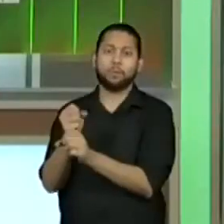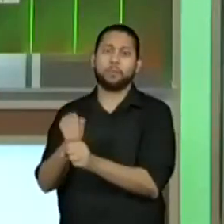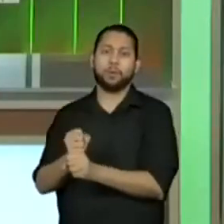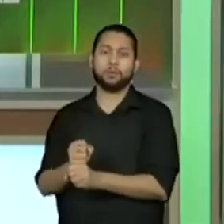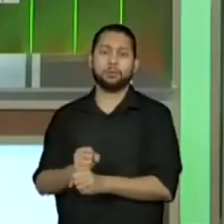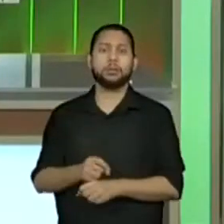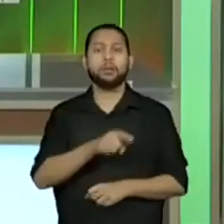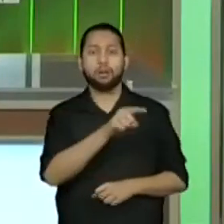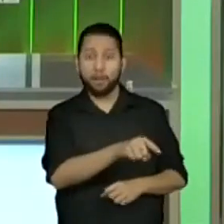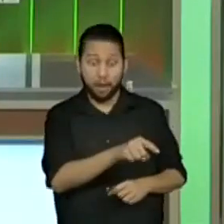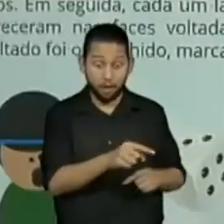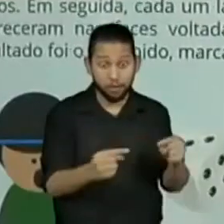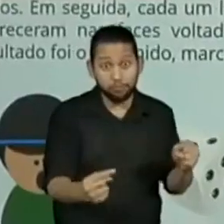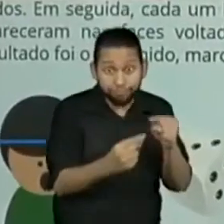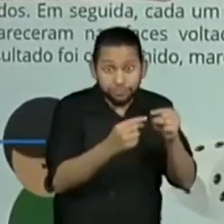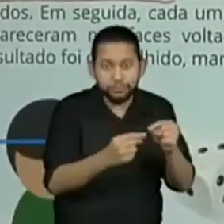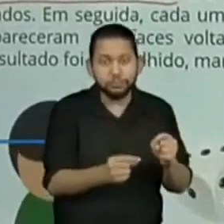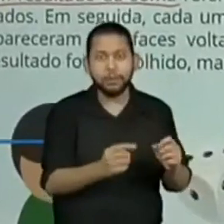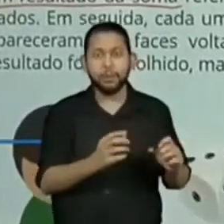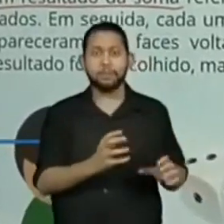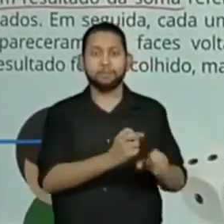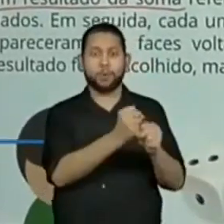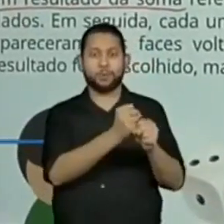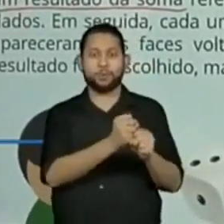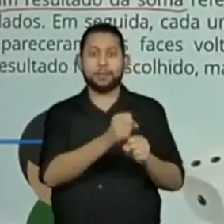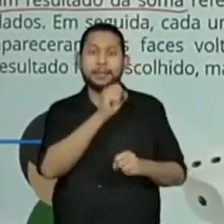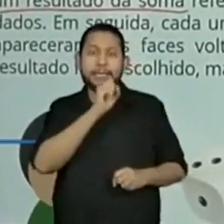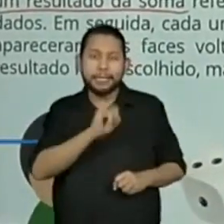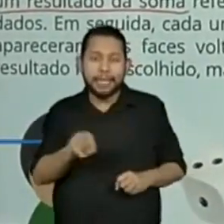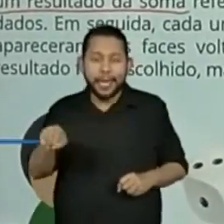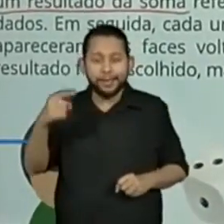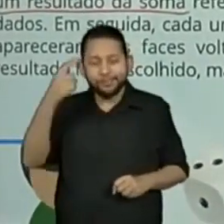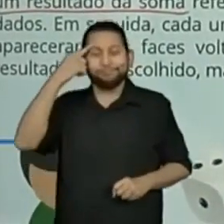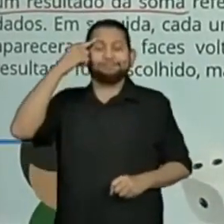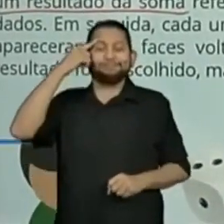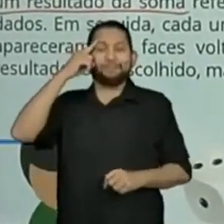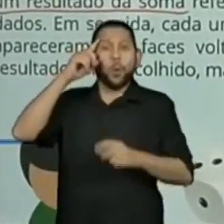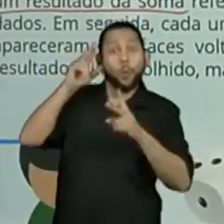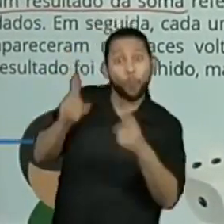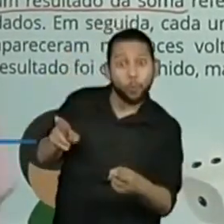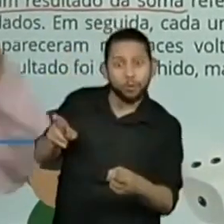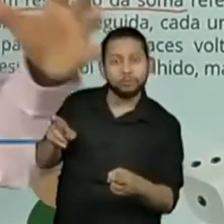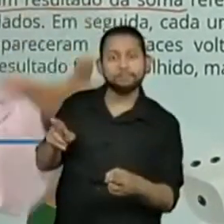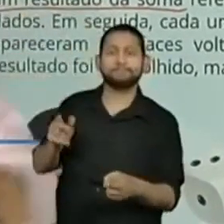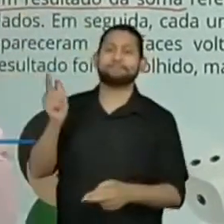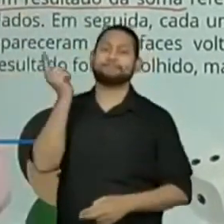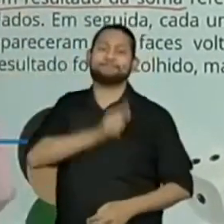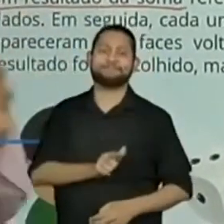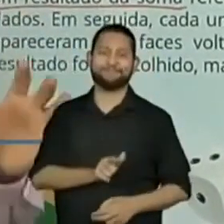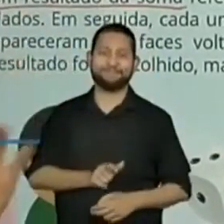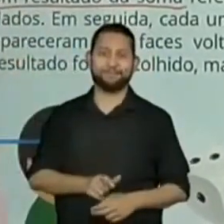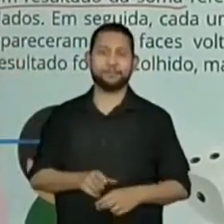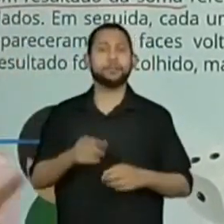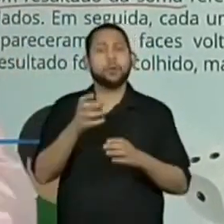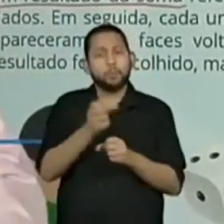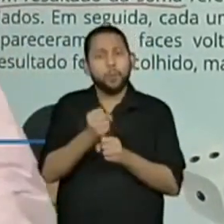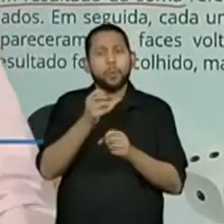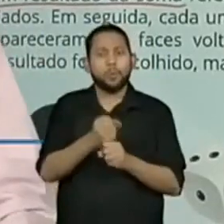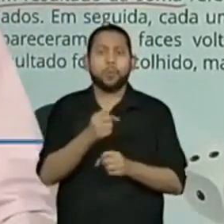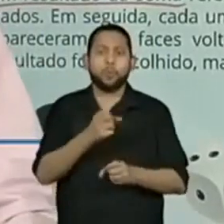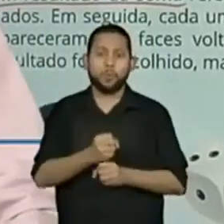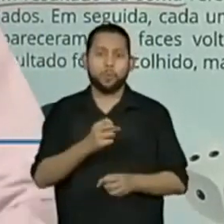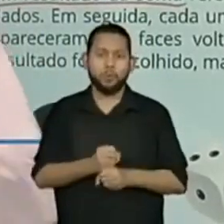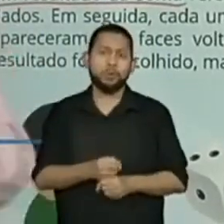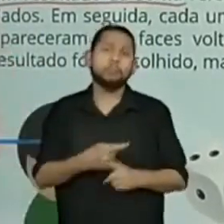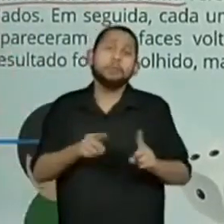experimentar esse jogo do Alain e do Renan, de utilizar os dados aí para fazer